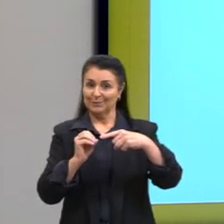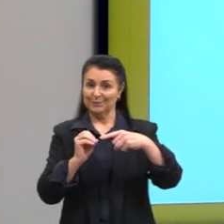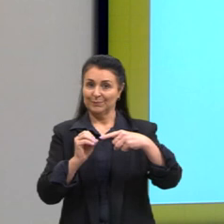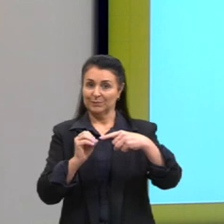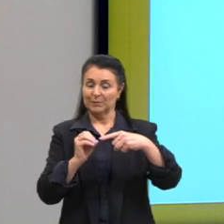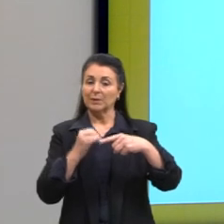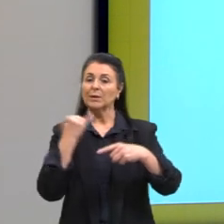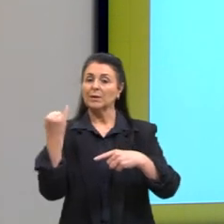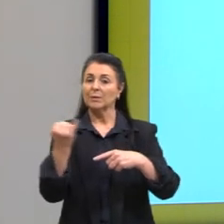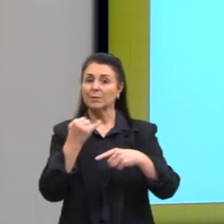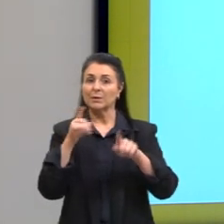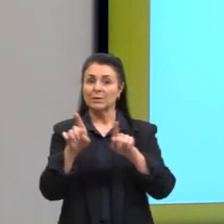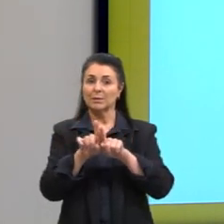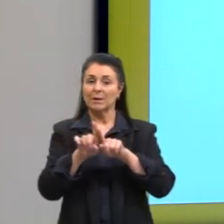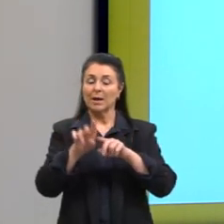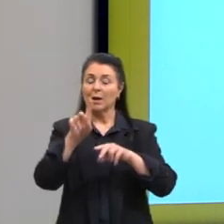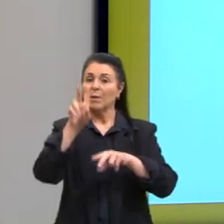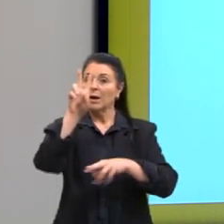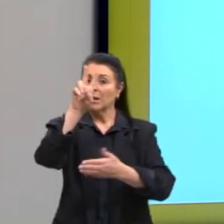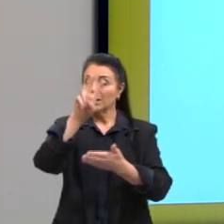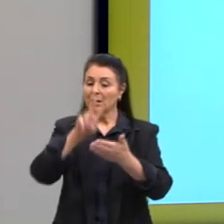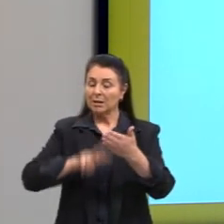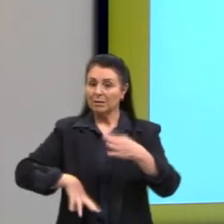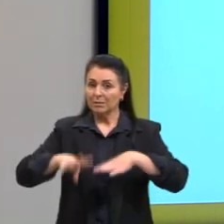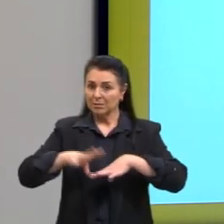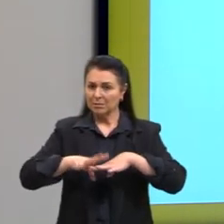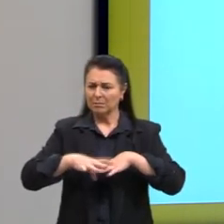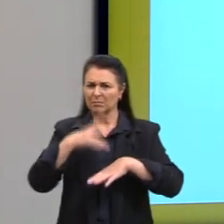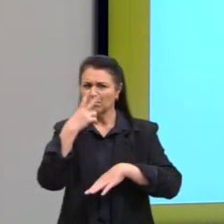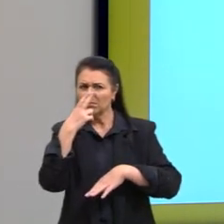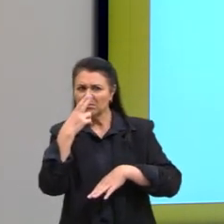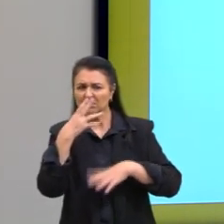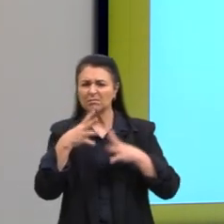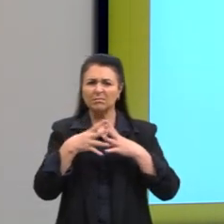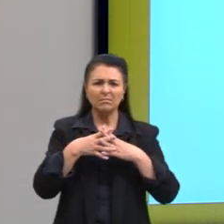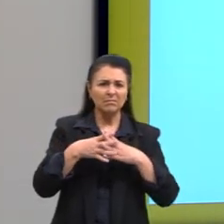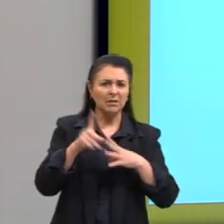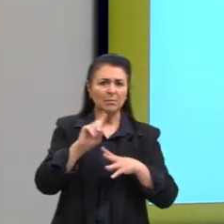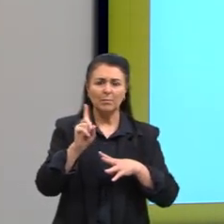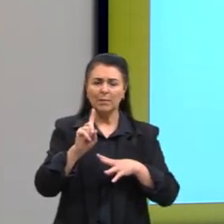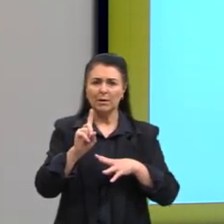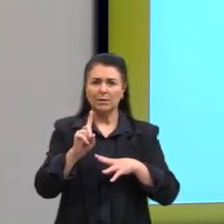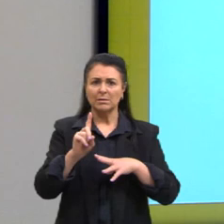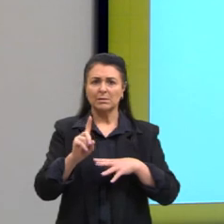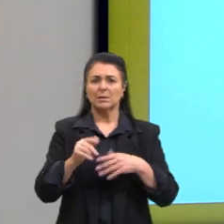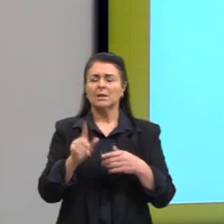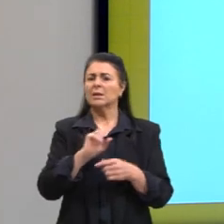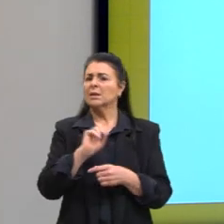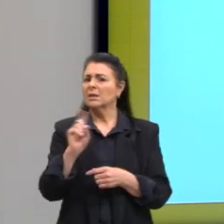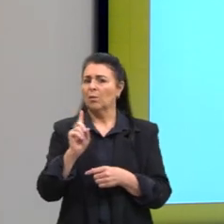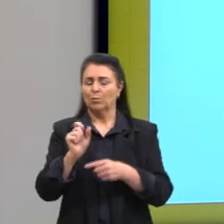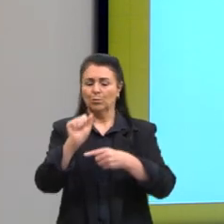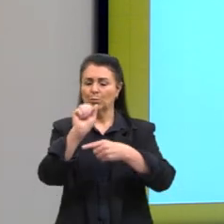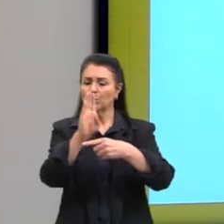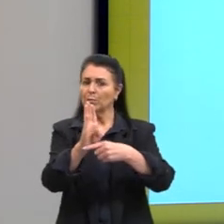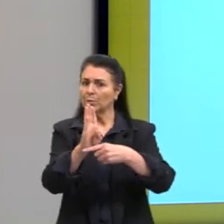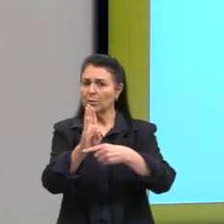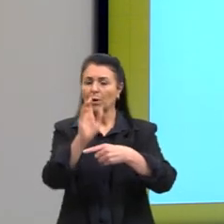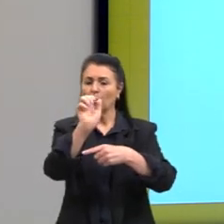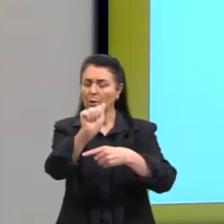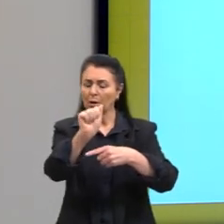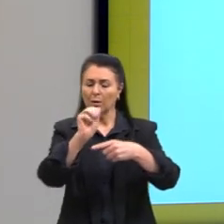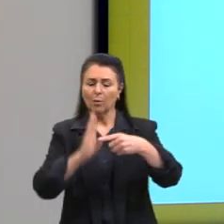Importante salientar que essa leitura matemática parece complicada, mas ela é bem tranquila. Dois números inteiros, um sobre o outro. No entanto, o de baixo,